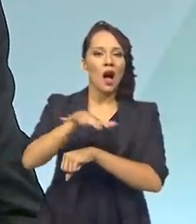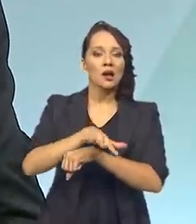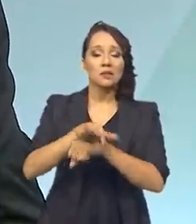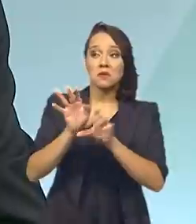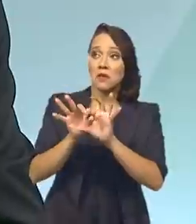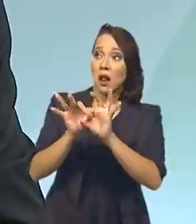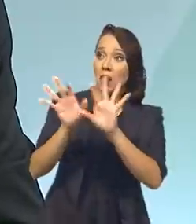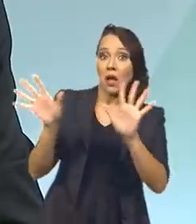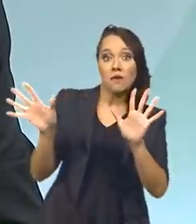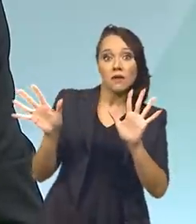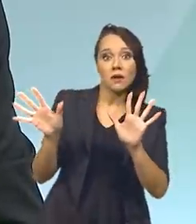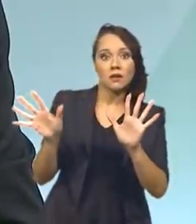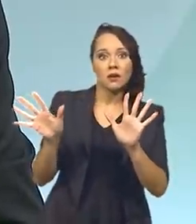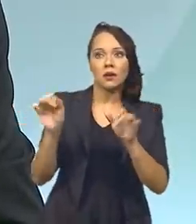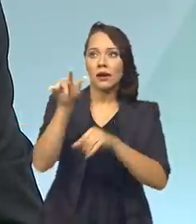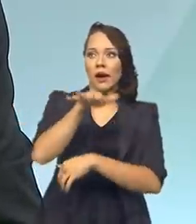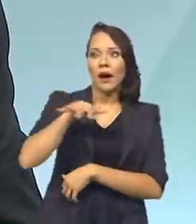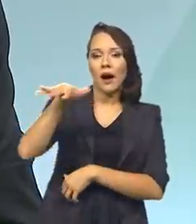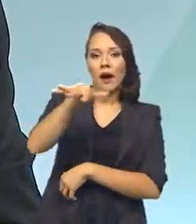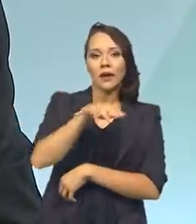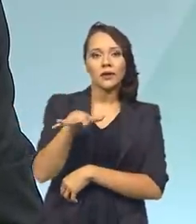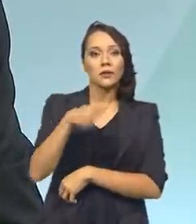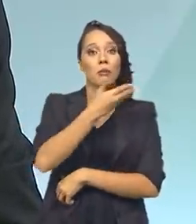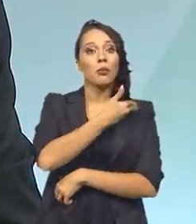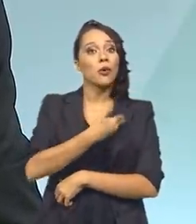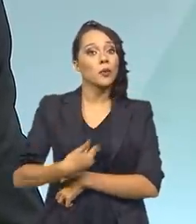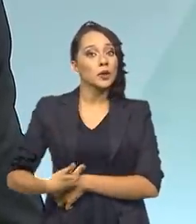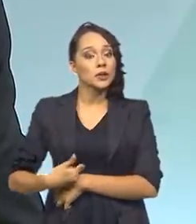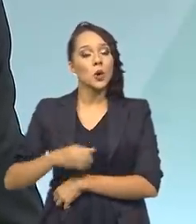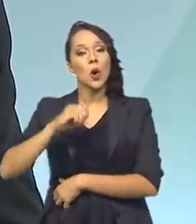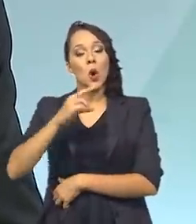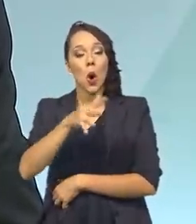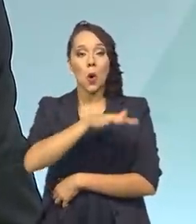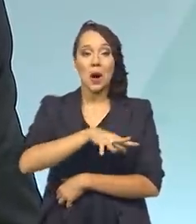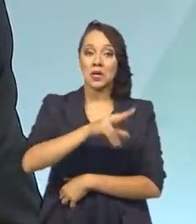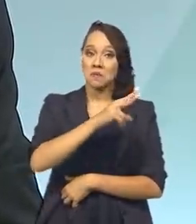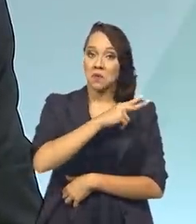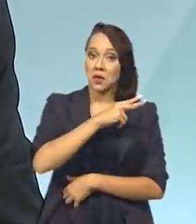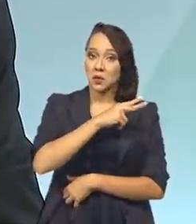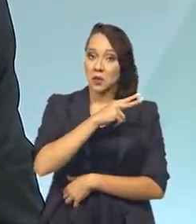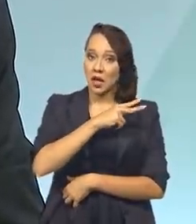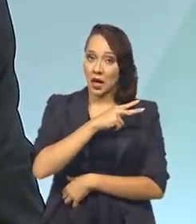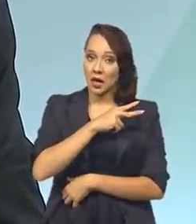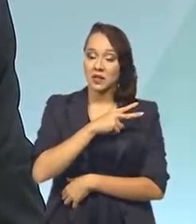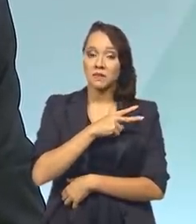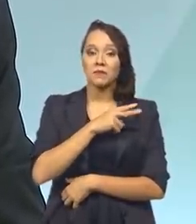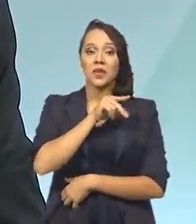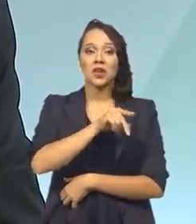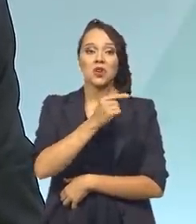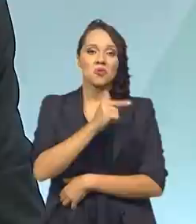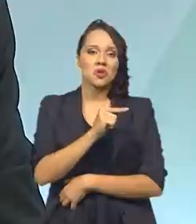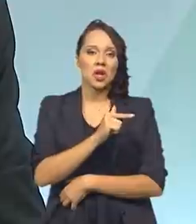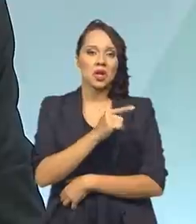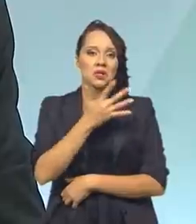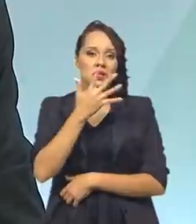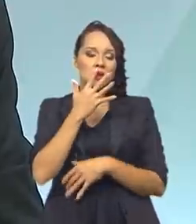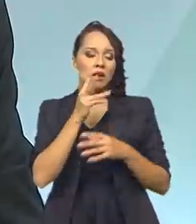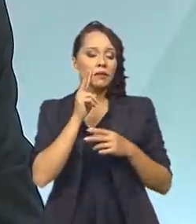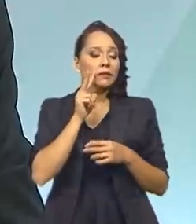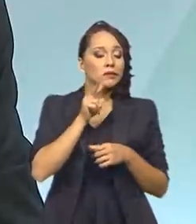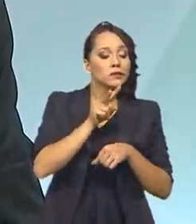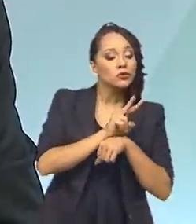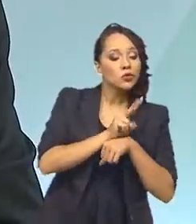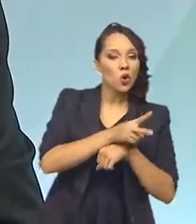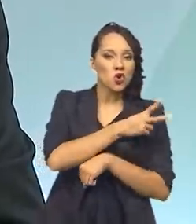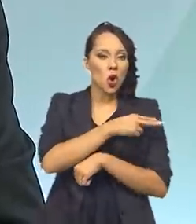disponíveis, que são áreas públicas ou áreas particulares, onde não há, assim, um olhar muito escorreito